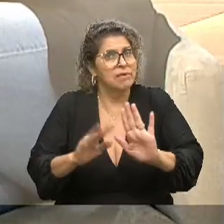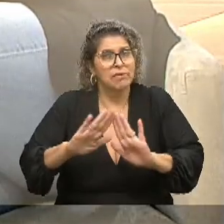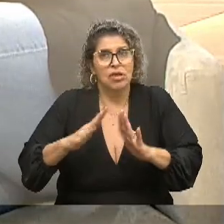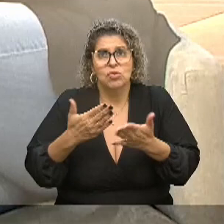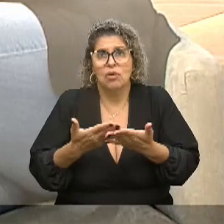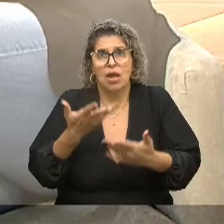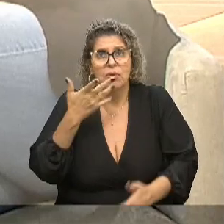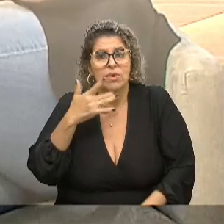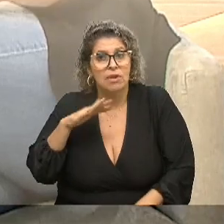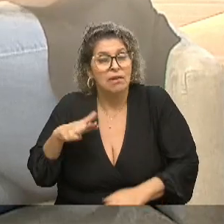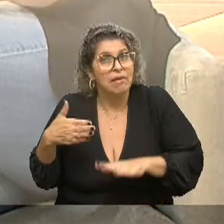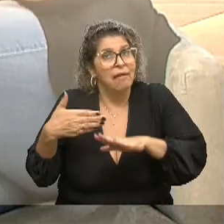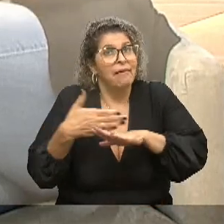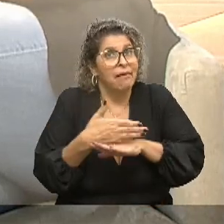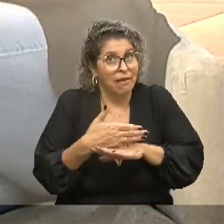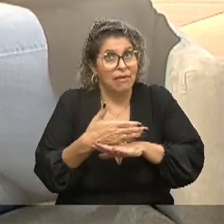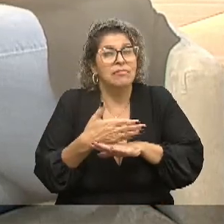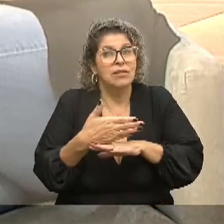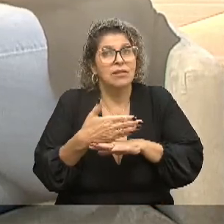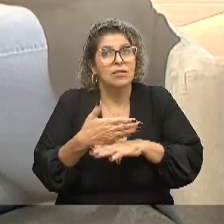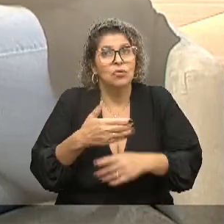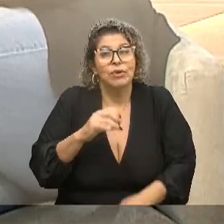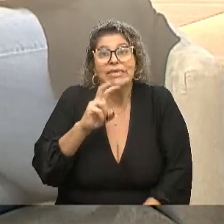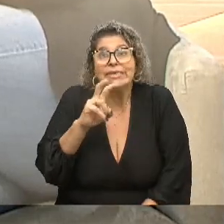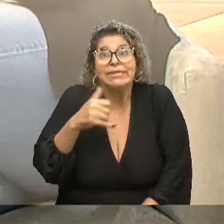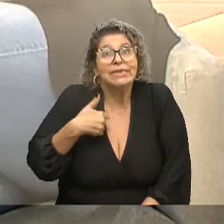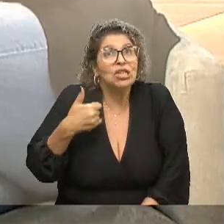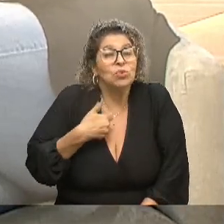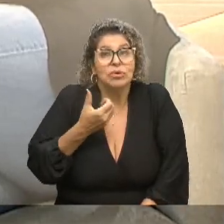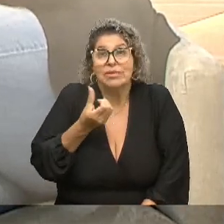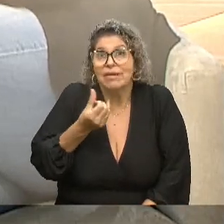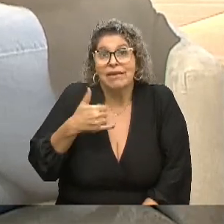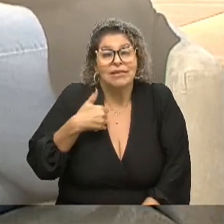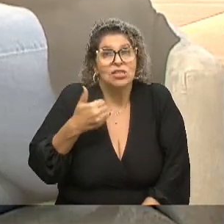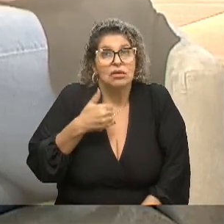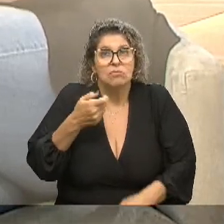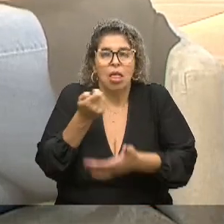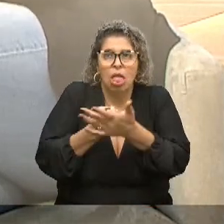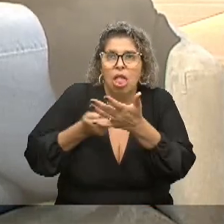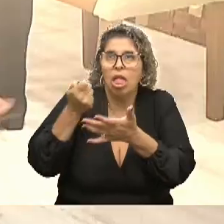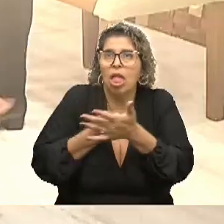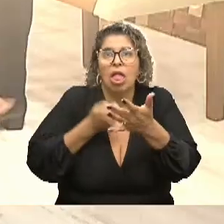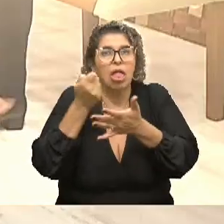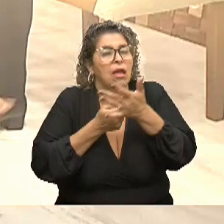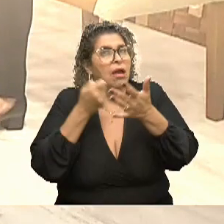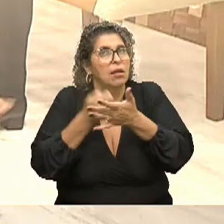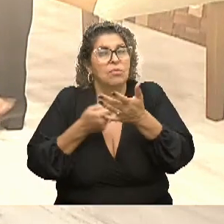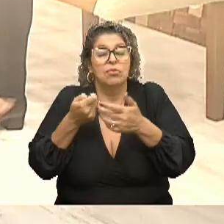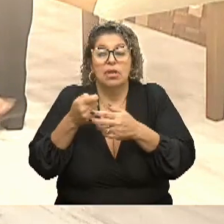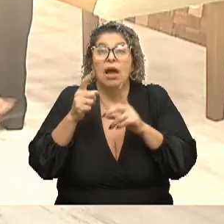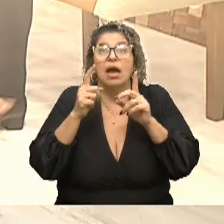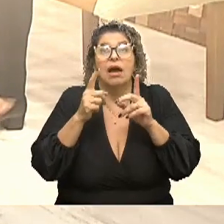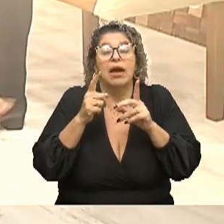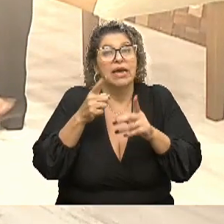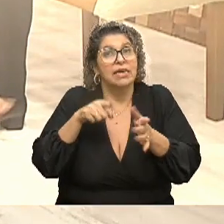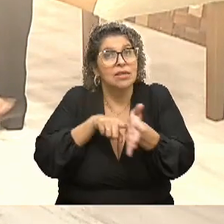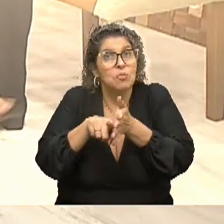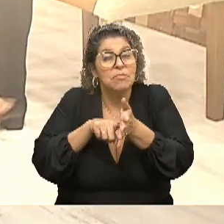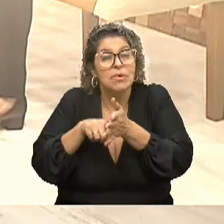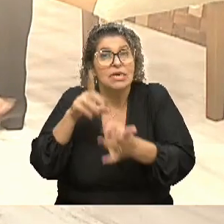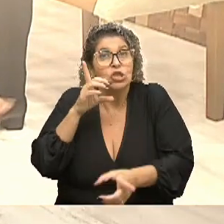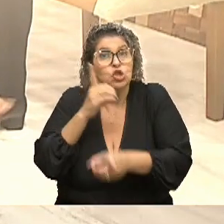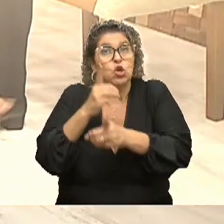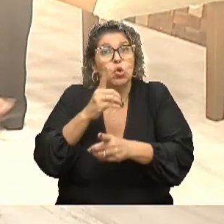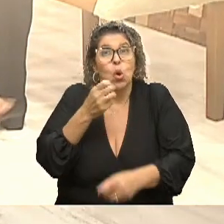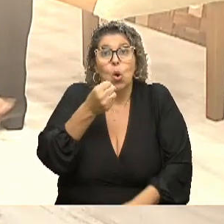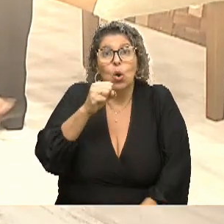Quando a criança entra na escola. A gente está falando quando a criança está com 5, 6 anos que começa essa busca, essa procura. E muitas vezes esse diagnóstico vai chegar lá quando